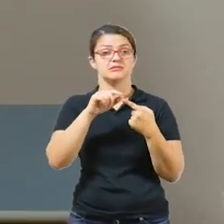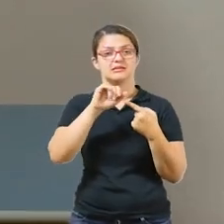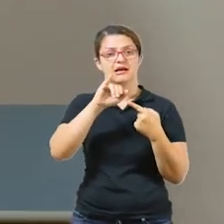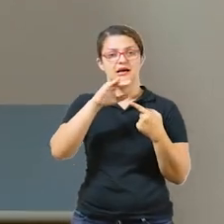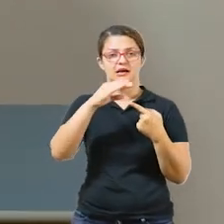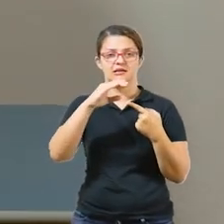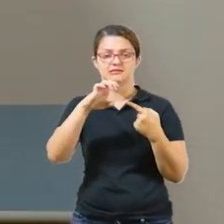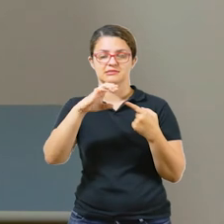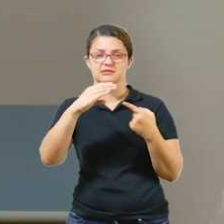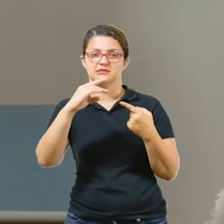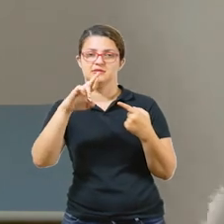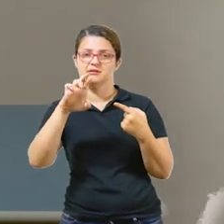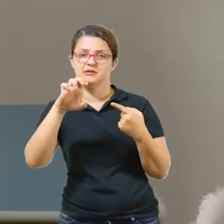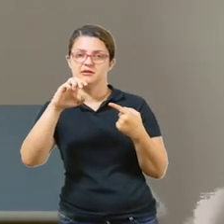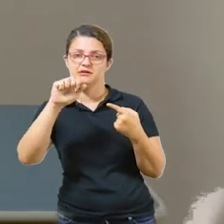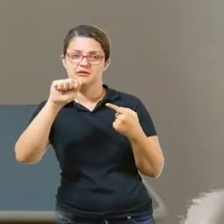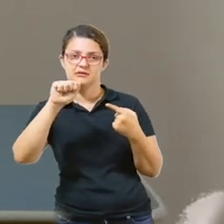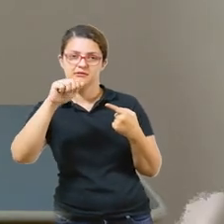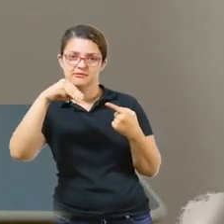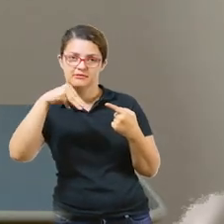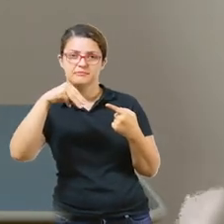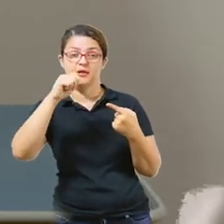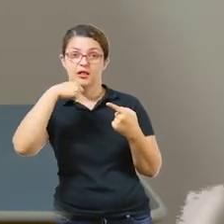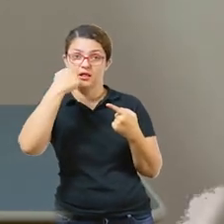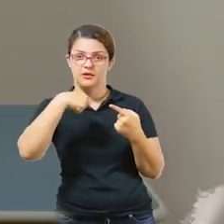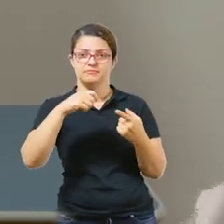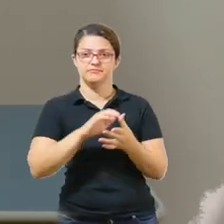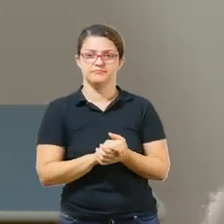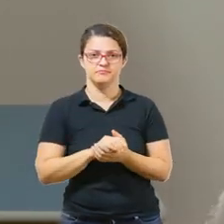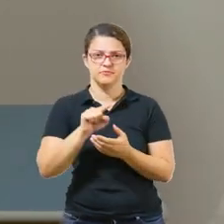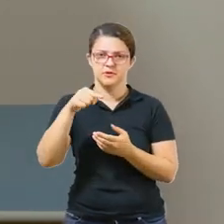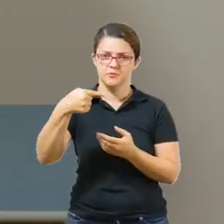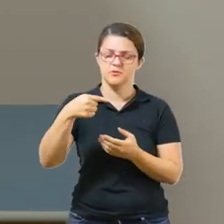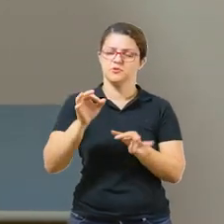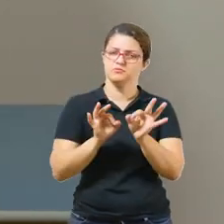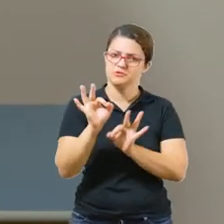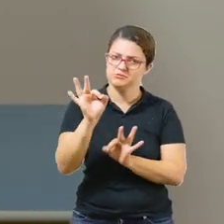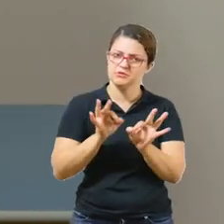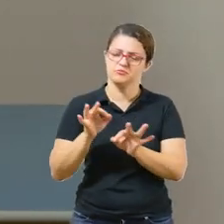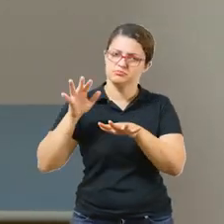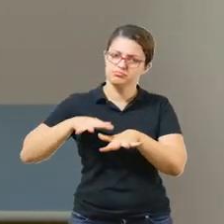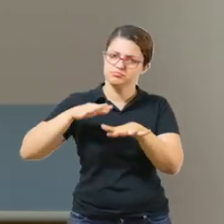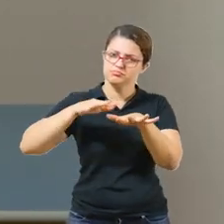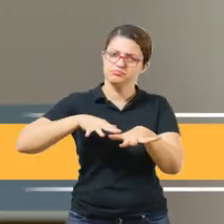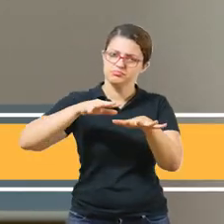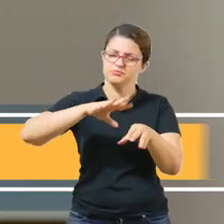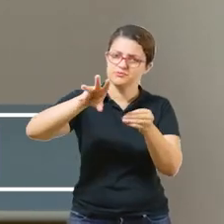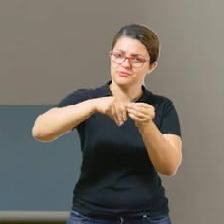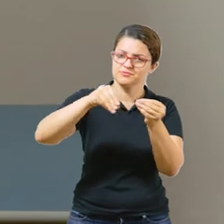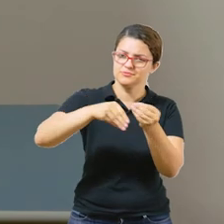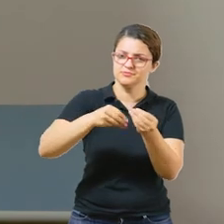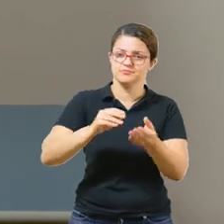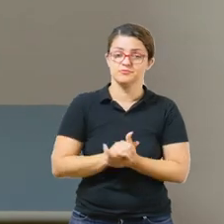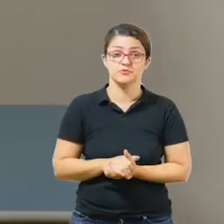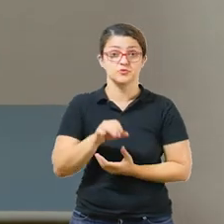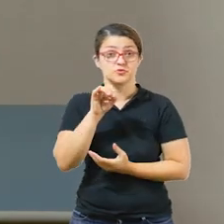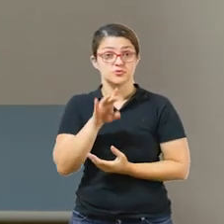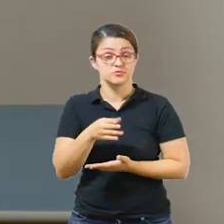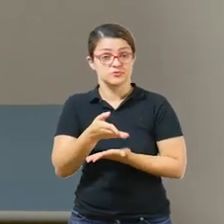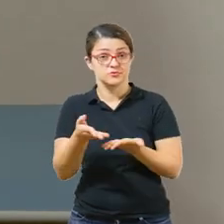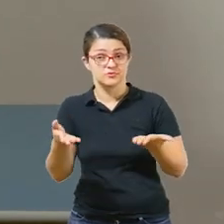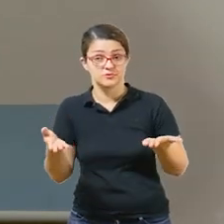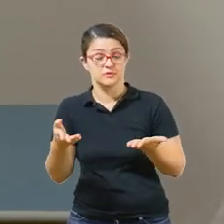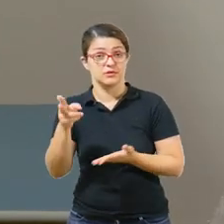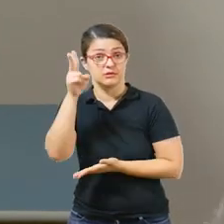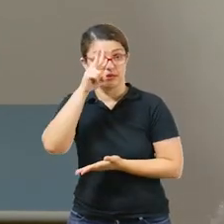depois, como eu já mencionei, montar um super desfile e pode incorporar essas comidas também nesse evento, ok? Então, por hoje é só,